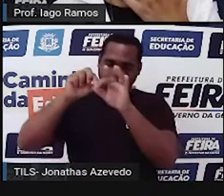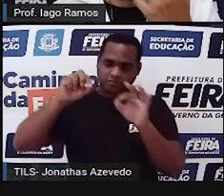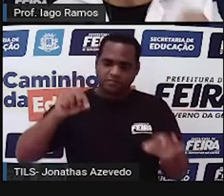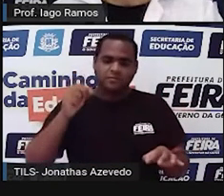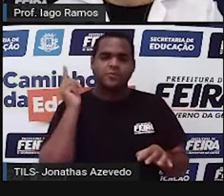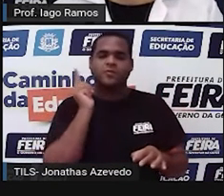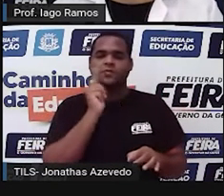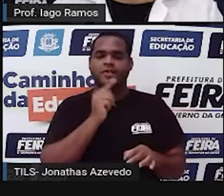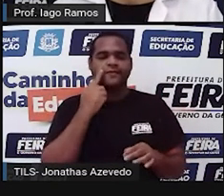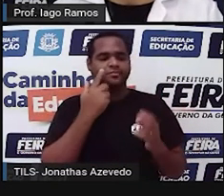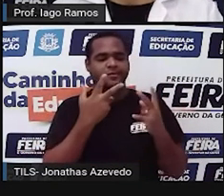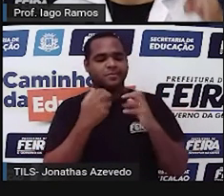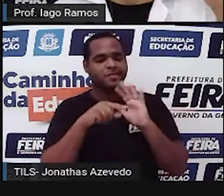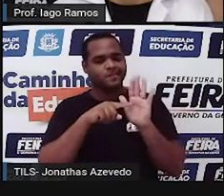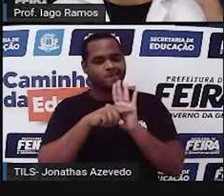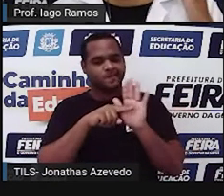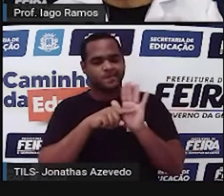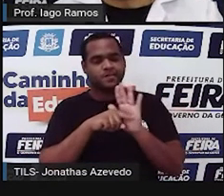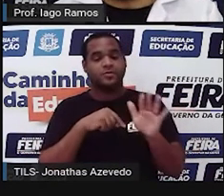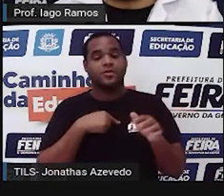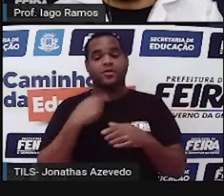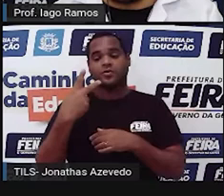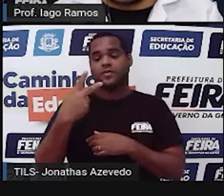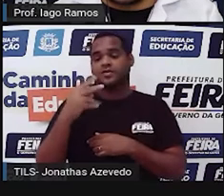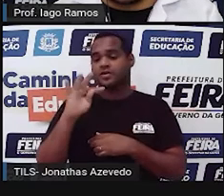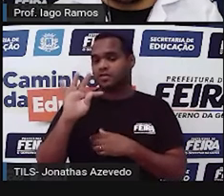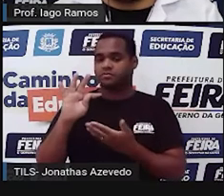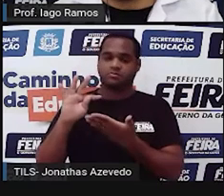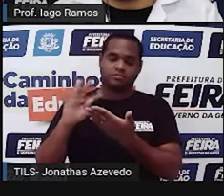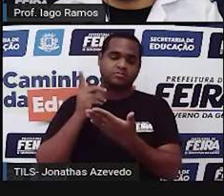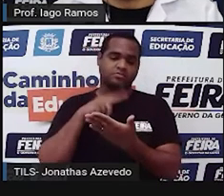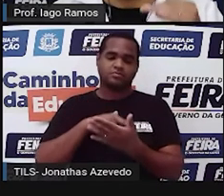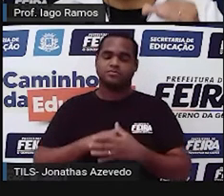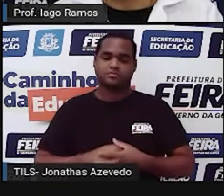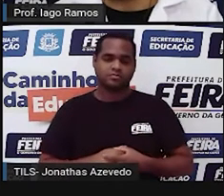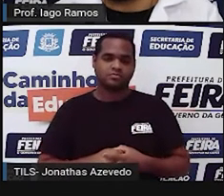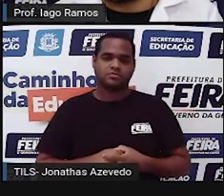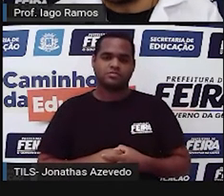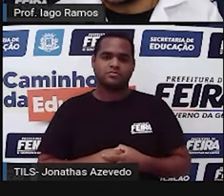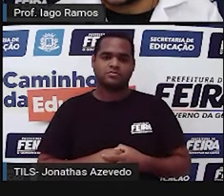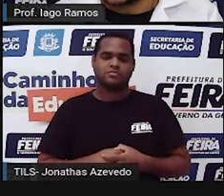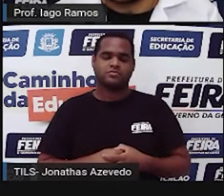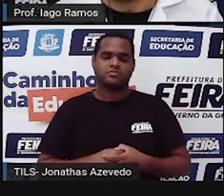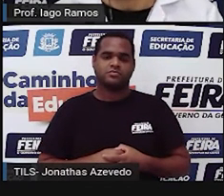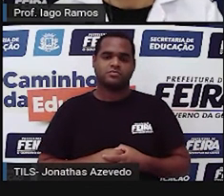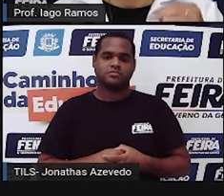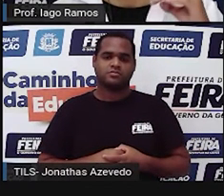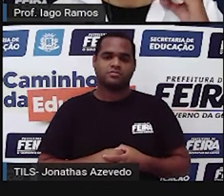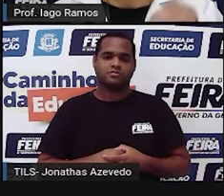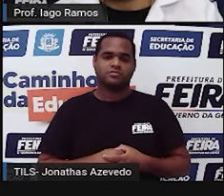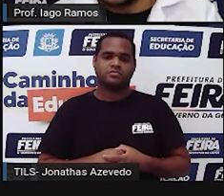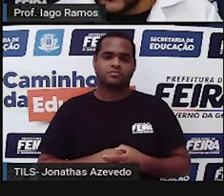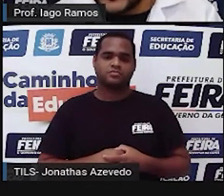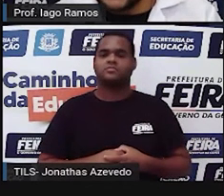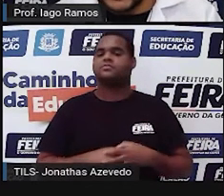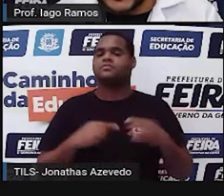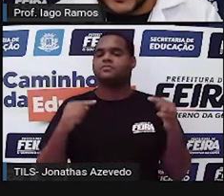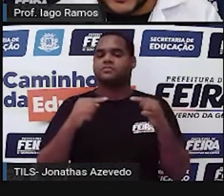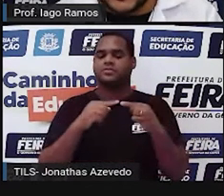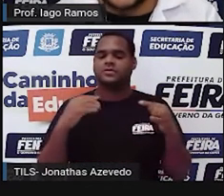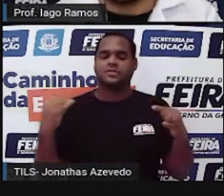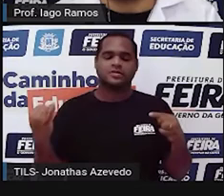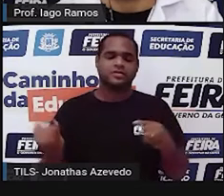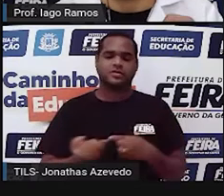ver, tá? Dois triângulos. Olha só. Isso aqui vai ser muito